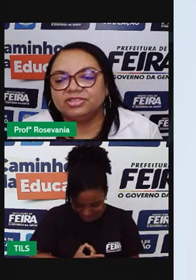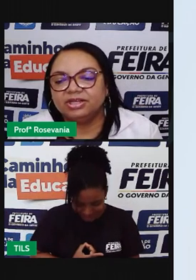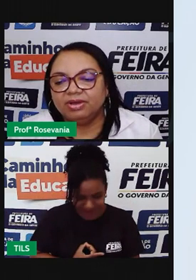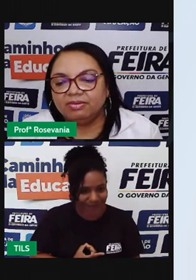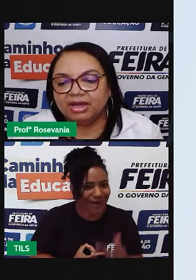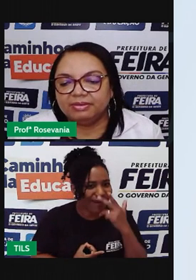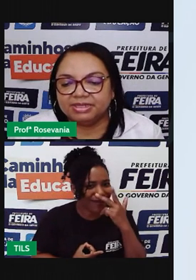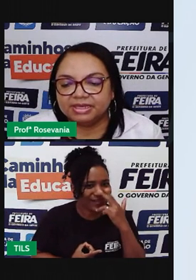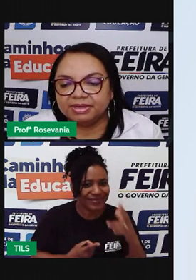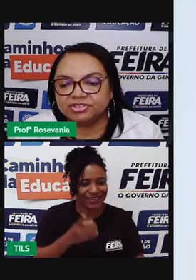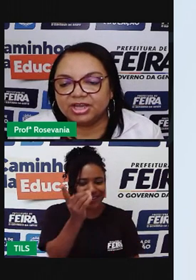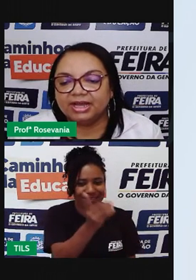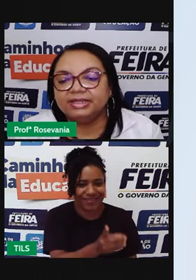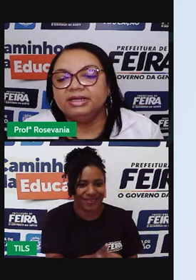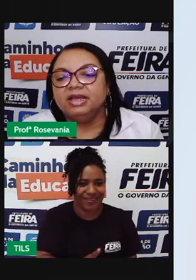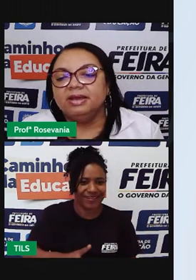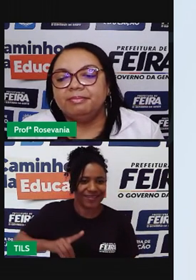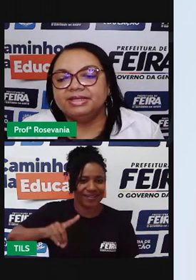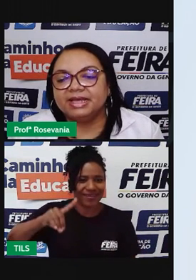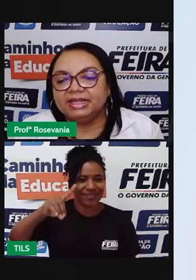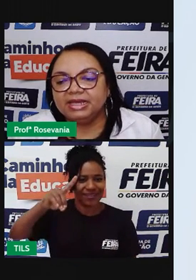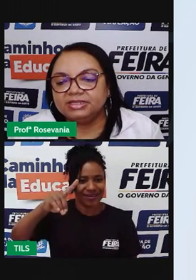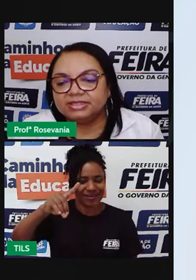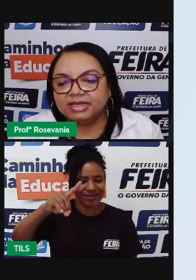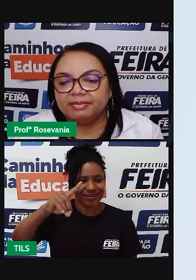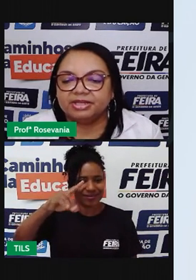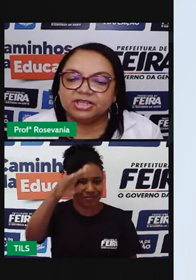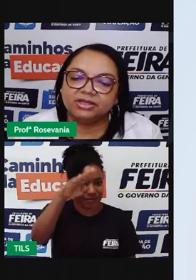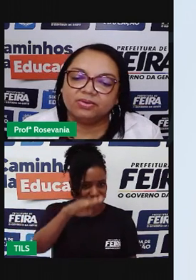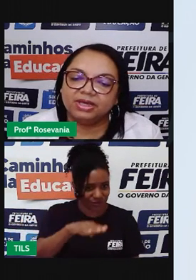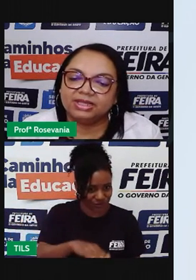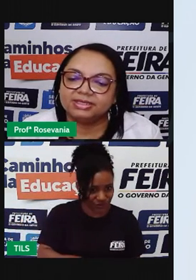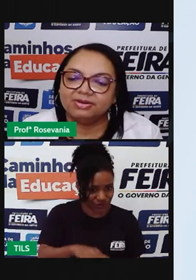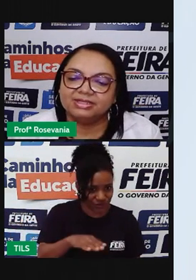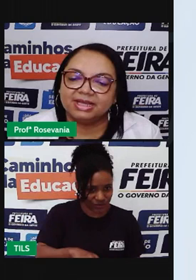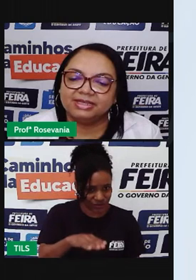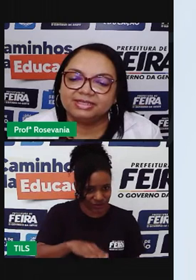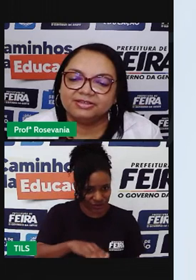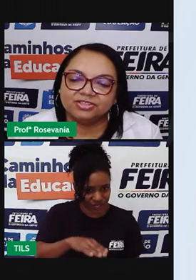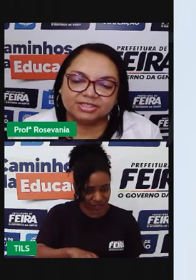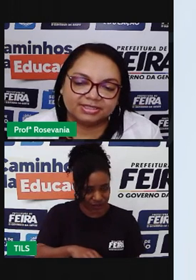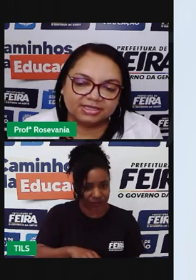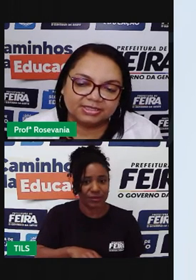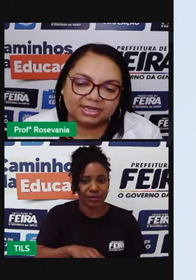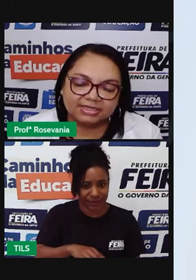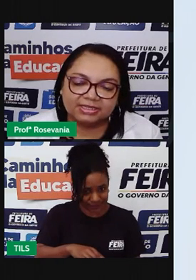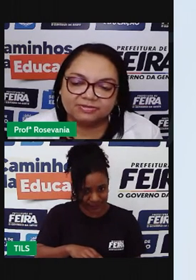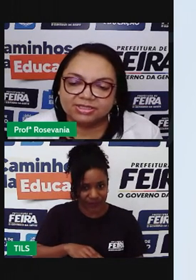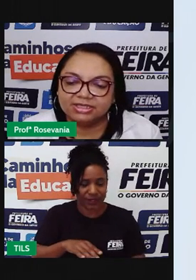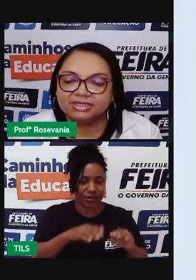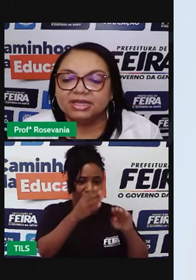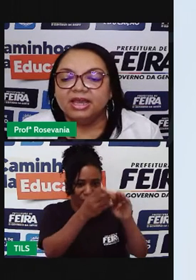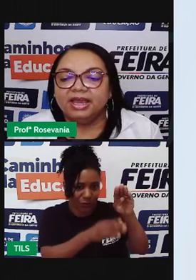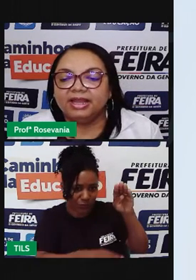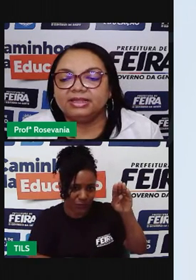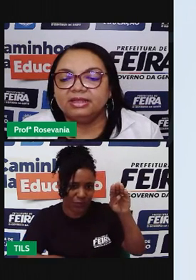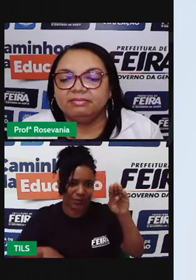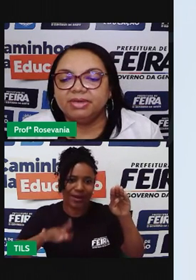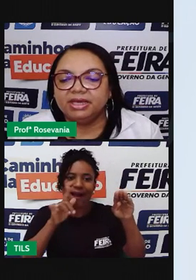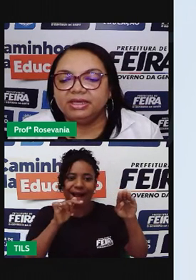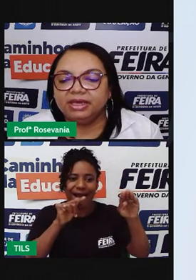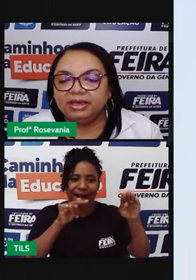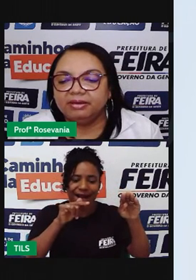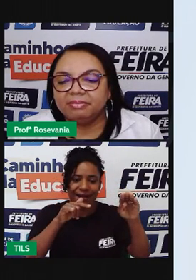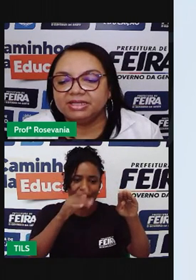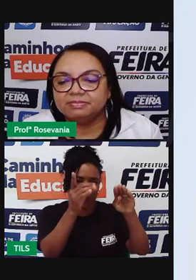está lá embaixo. Então, é uma área mais rebaixada, mas além de ser rebaixada com relação às áreas adjacentes, às áreas vizinhas, ela